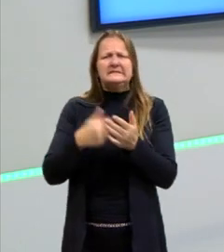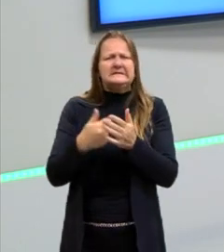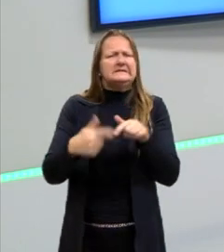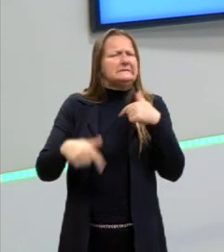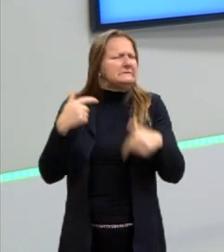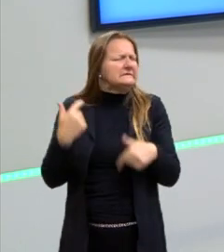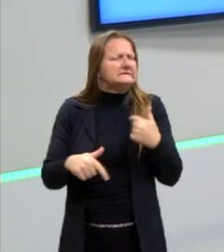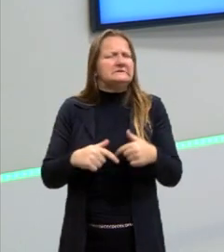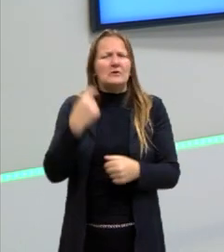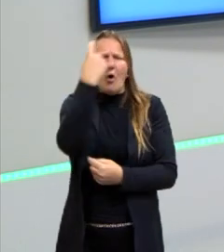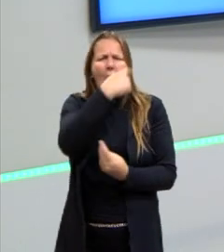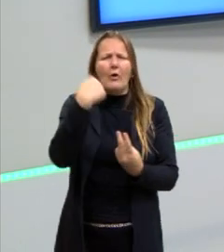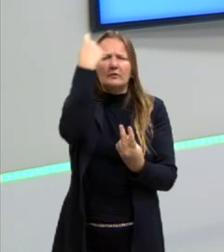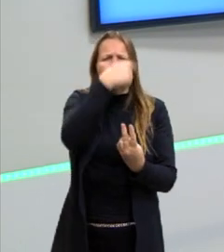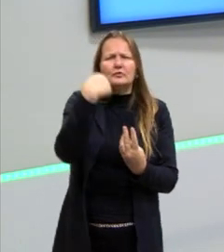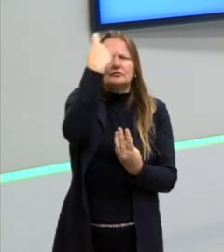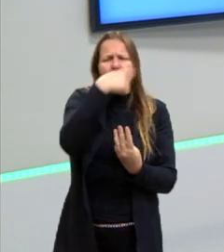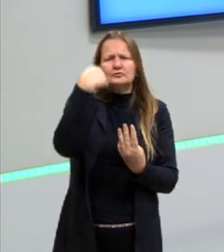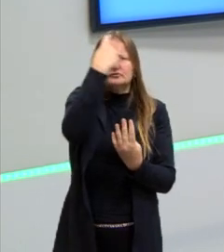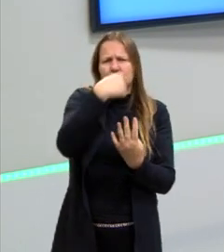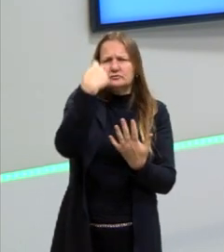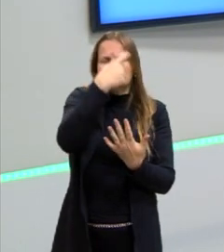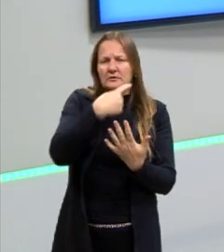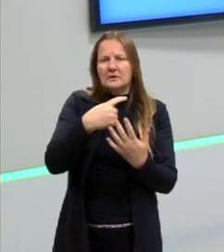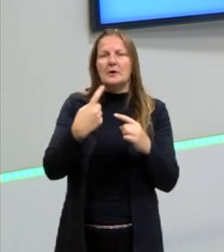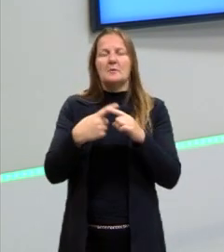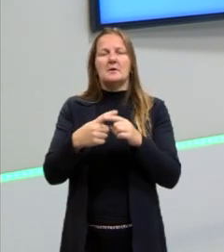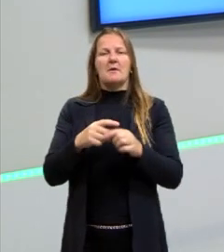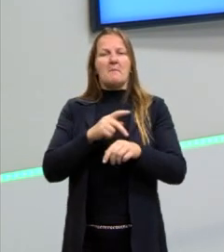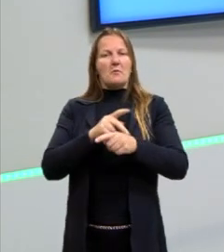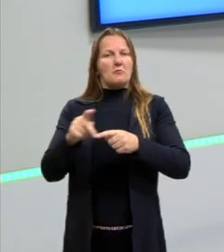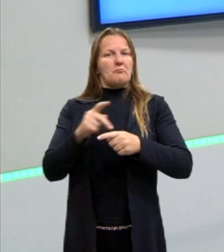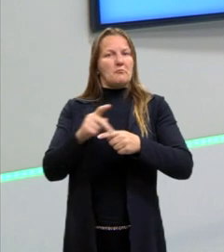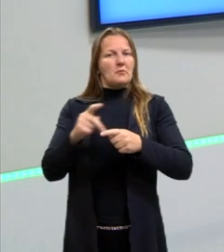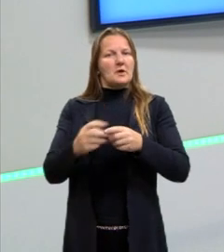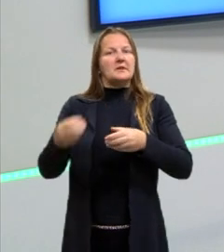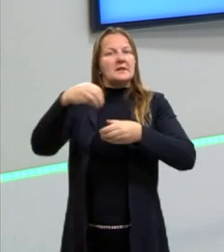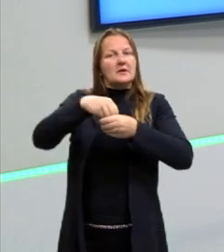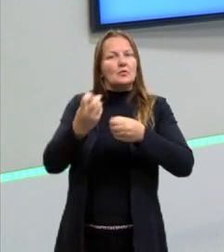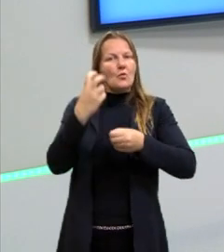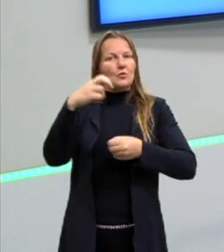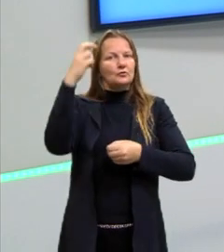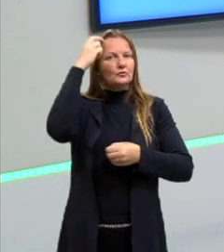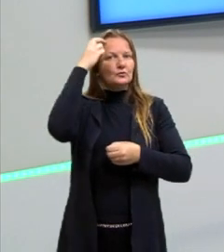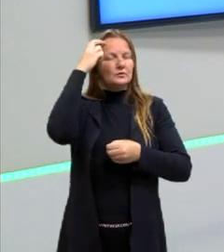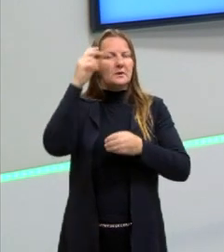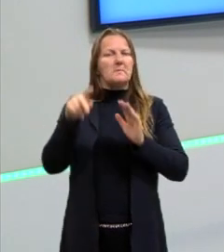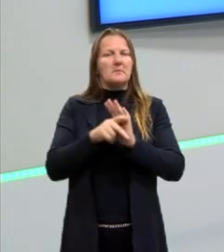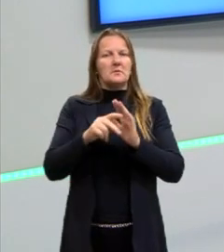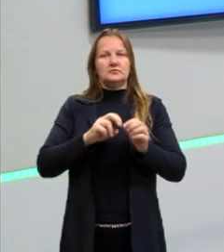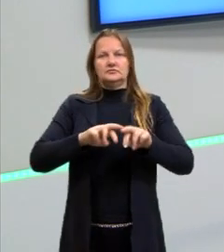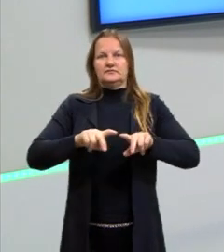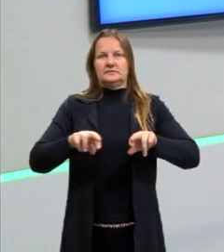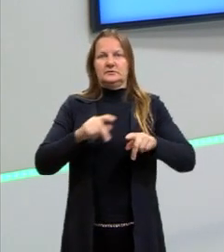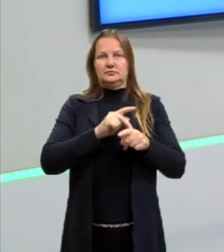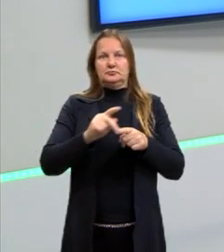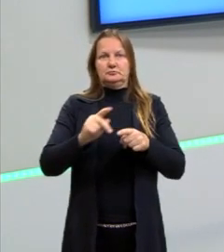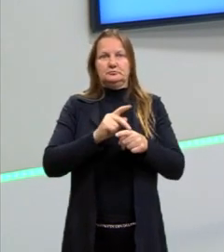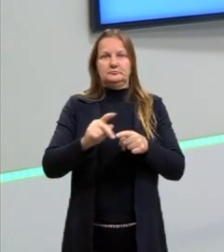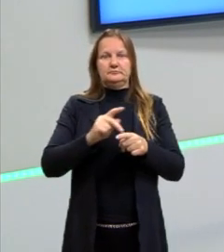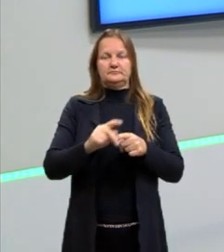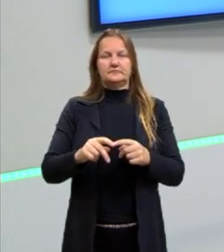trabalho. Também era um momento marcado pelo puritanismo na cultura. Se defendia, então, uma